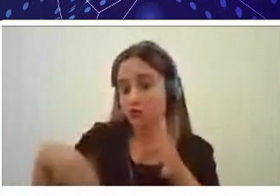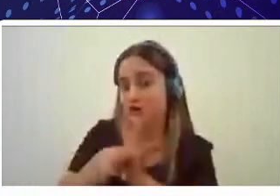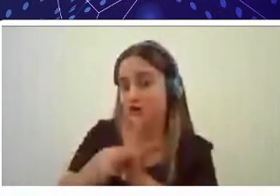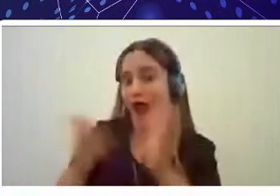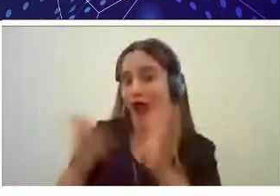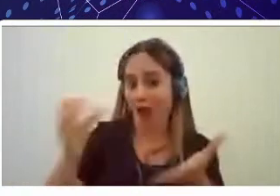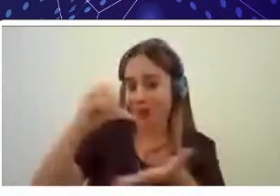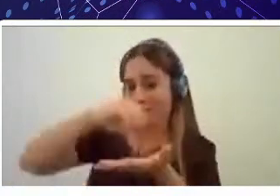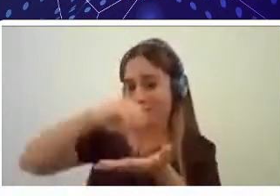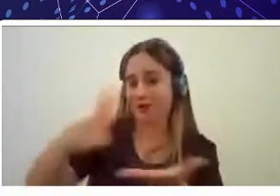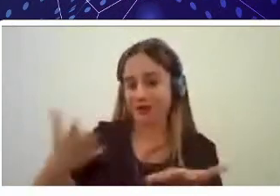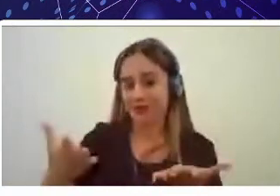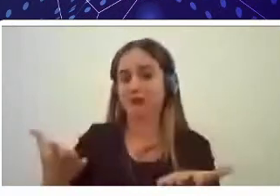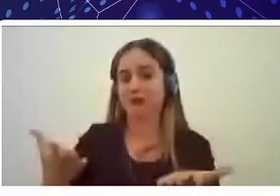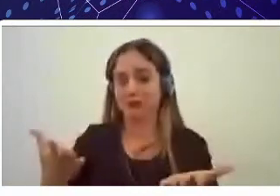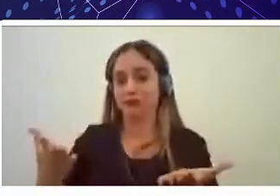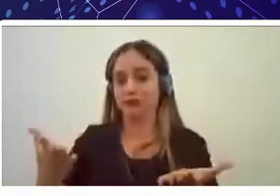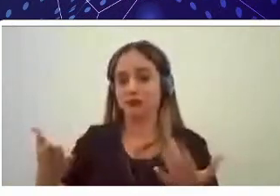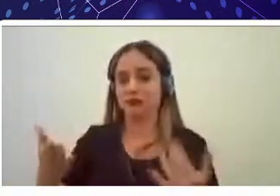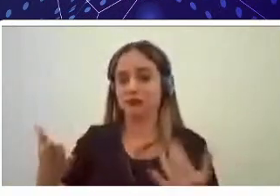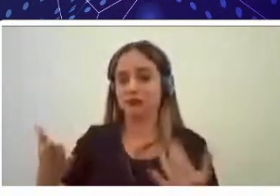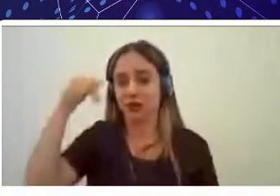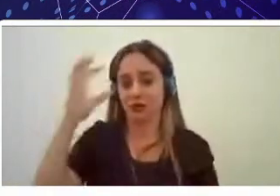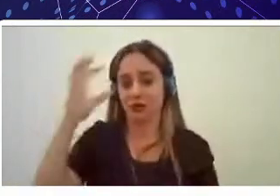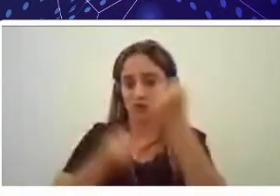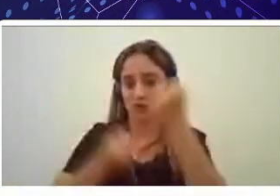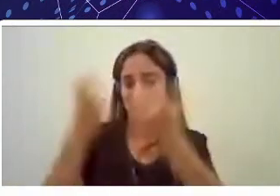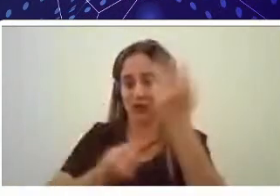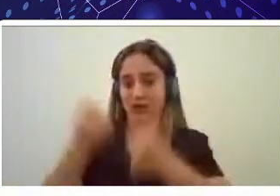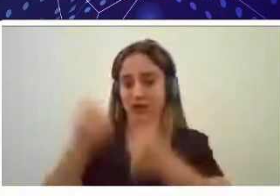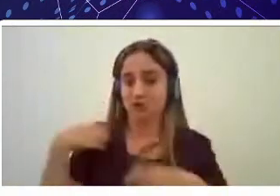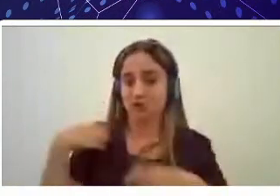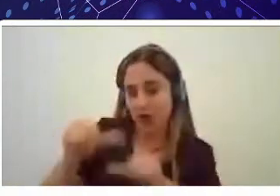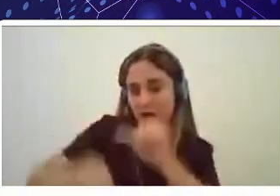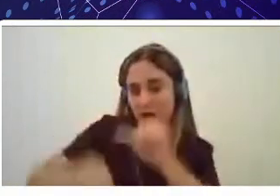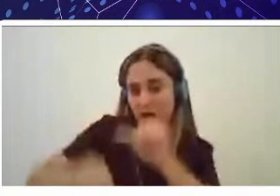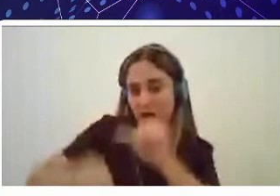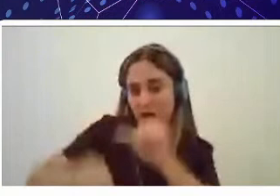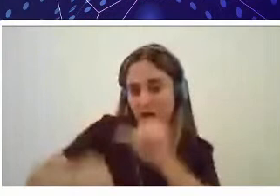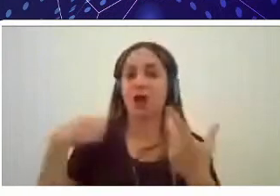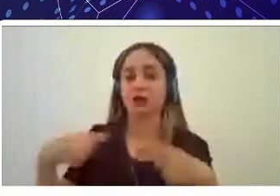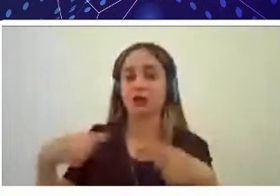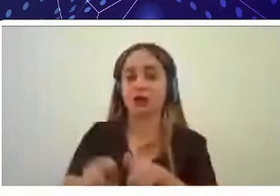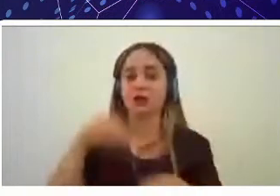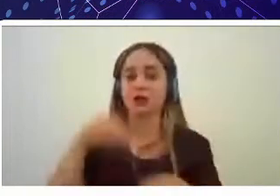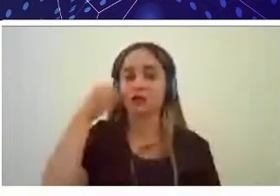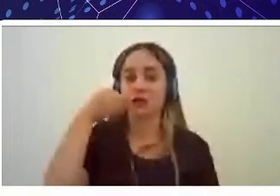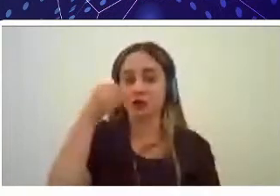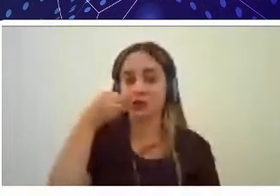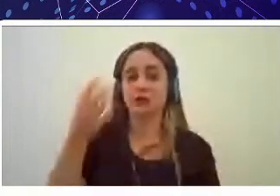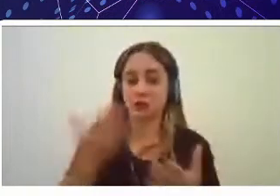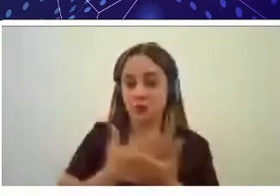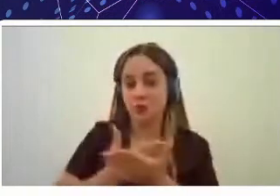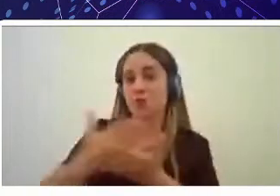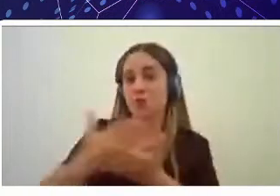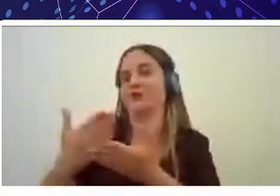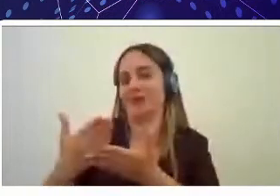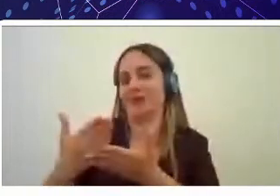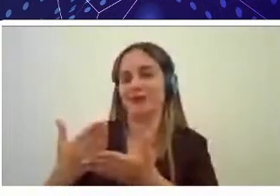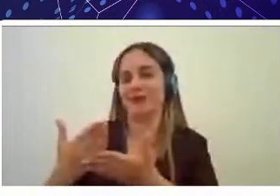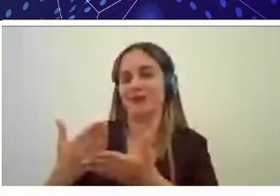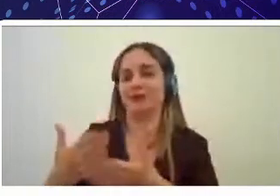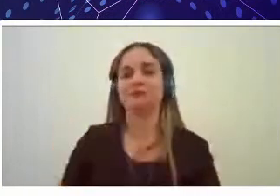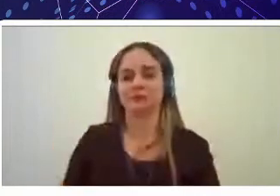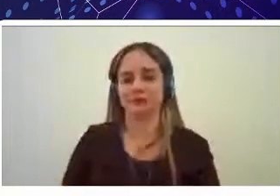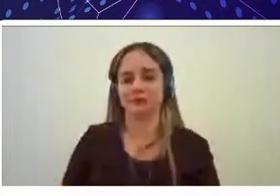bovino de leite também foi reformado e os experimentos começarão ali nesse setor. Além disso nós temos a professora